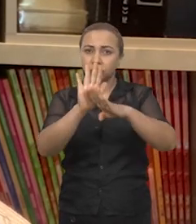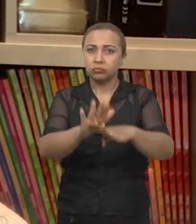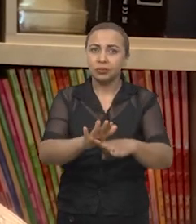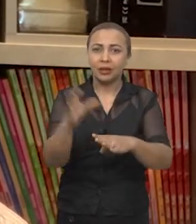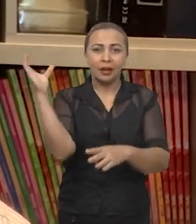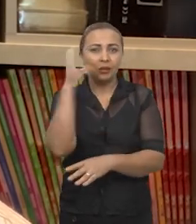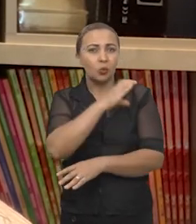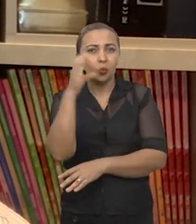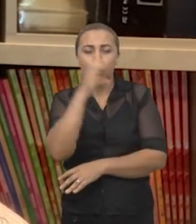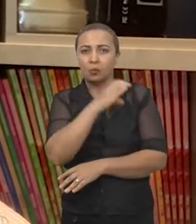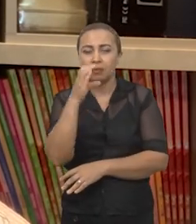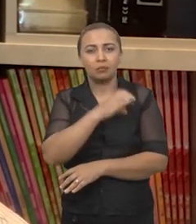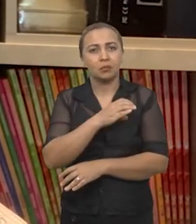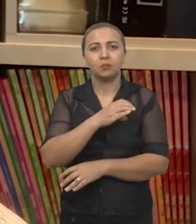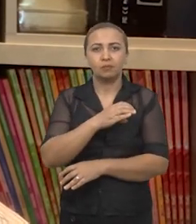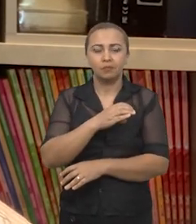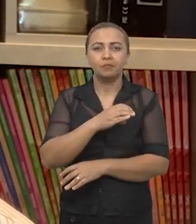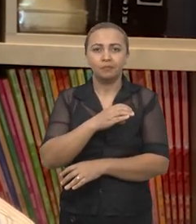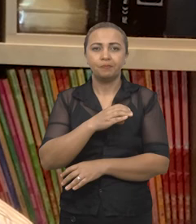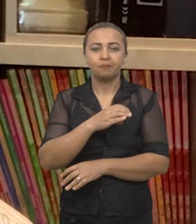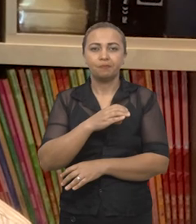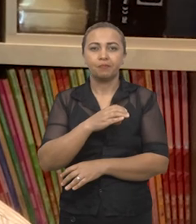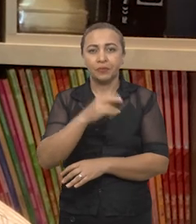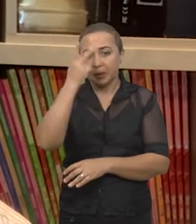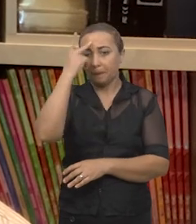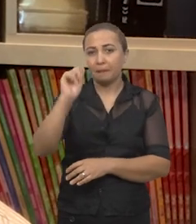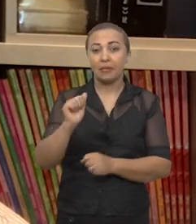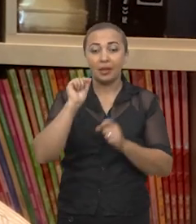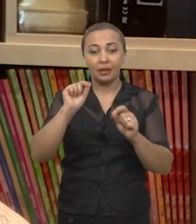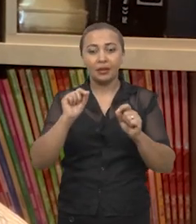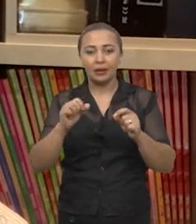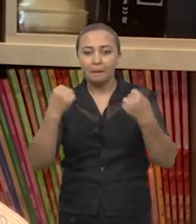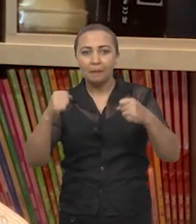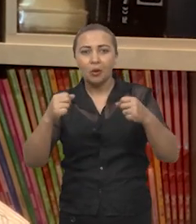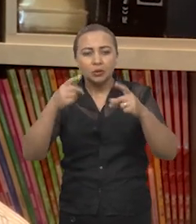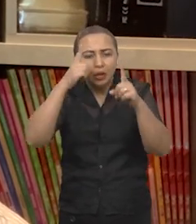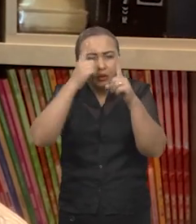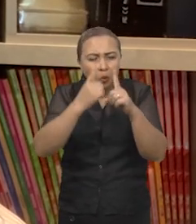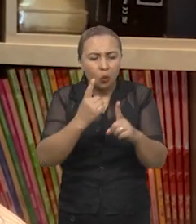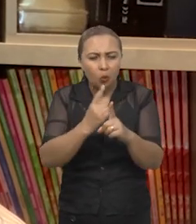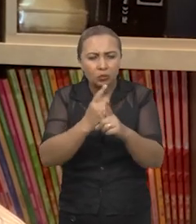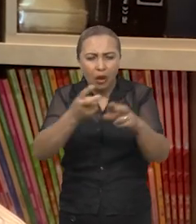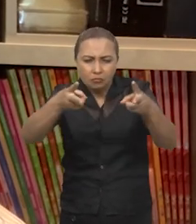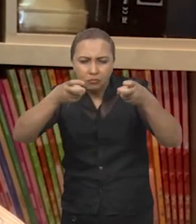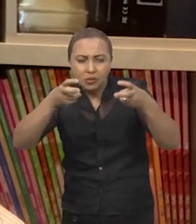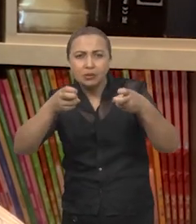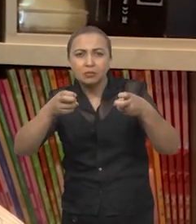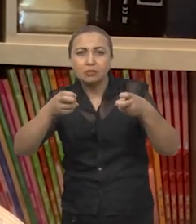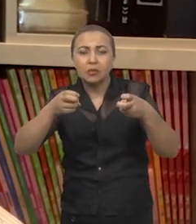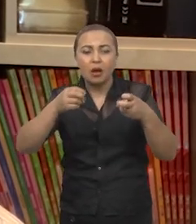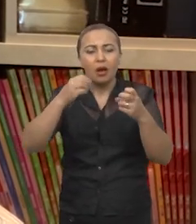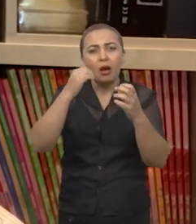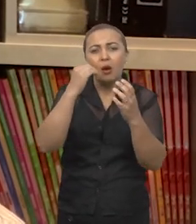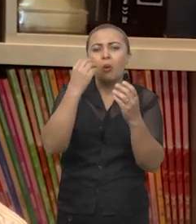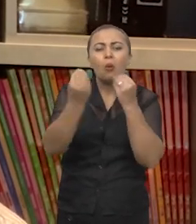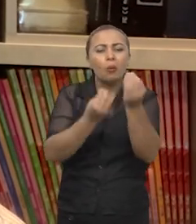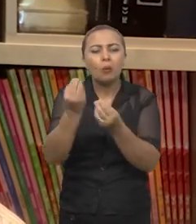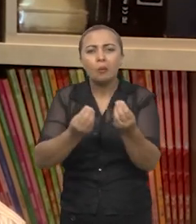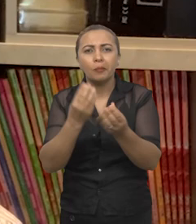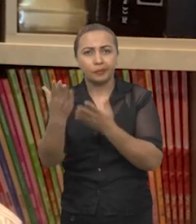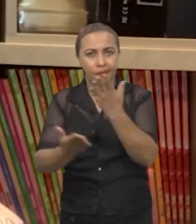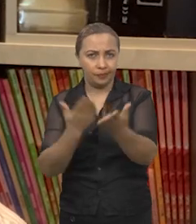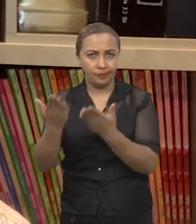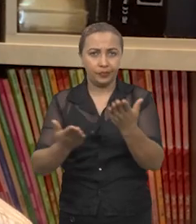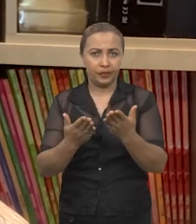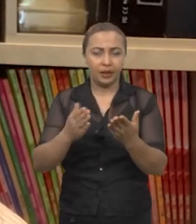o mais rápido possível para se definir principalmente o diagnóstico diferencial de